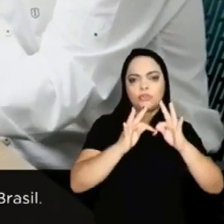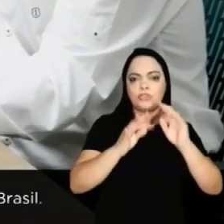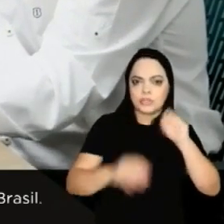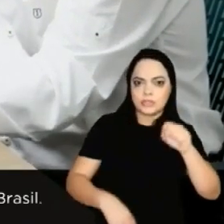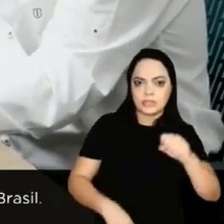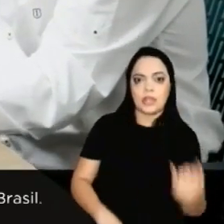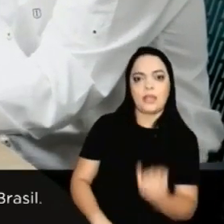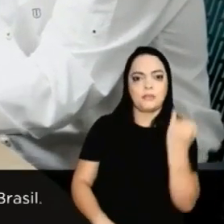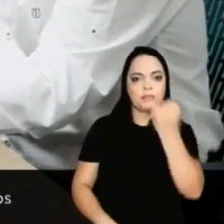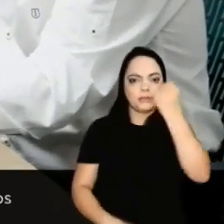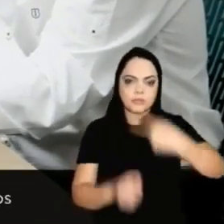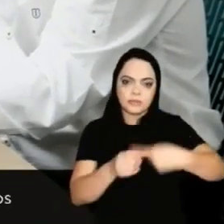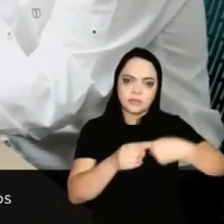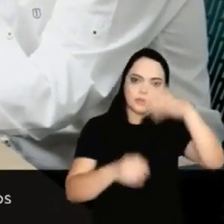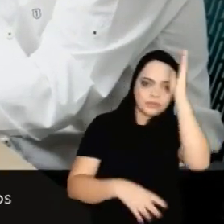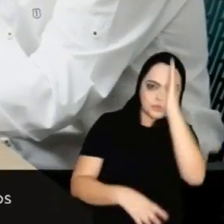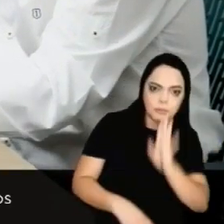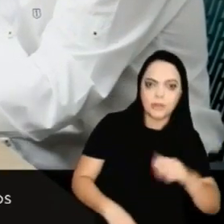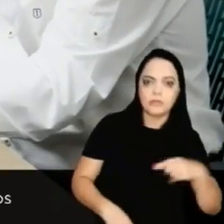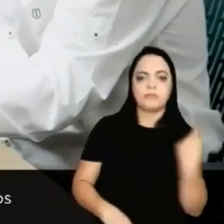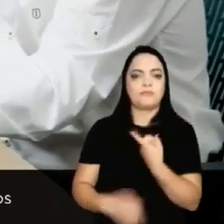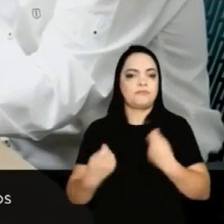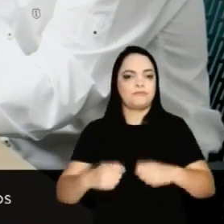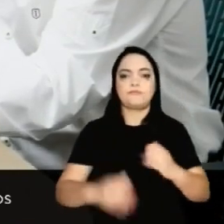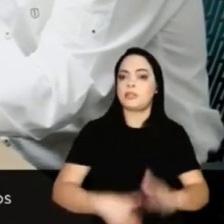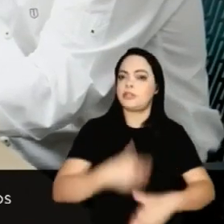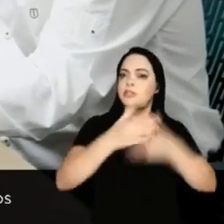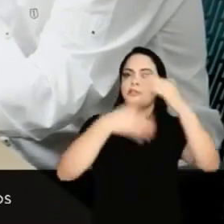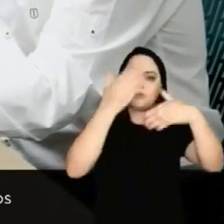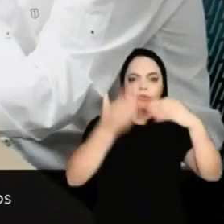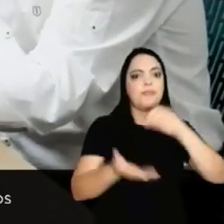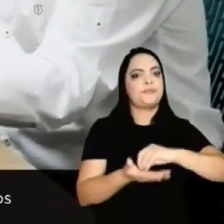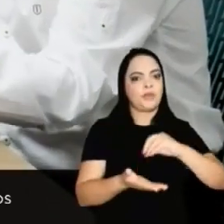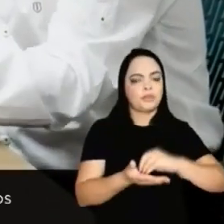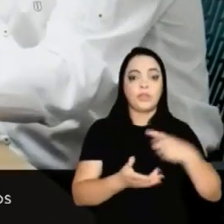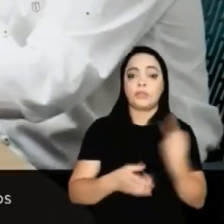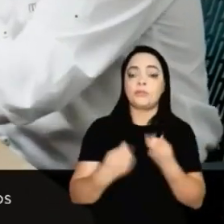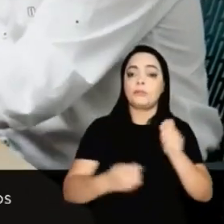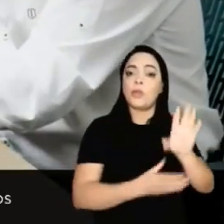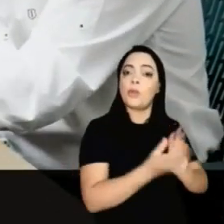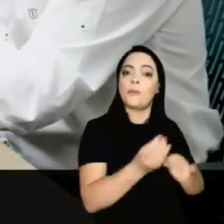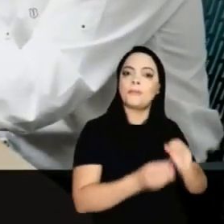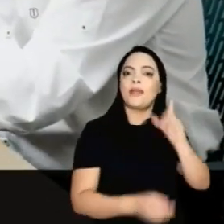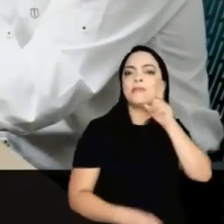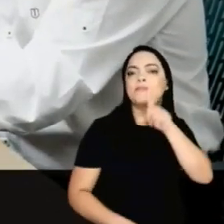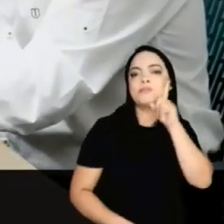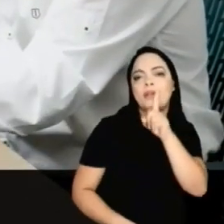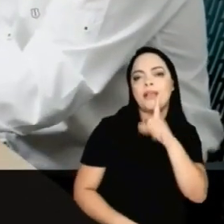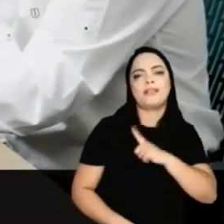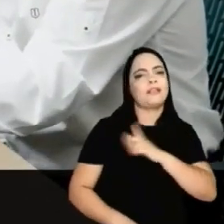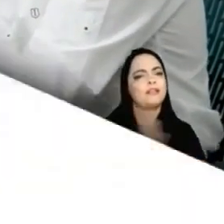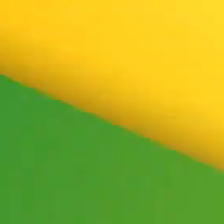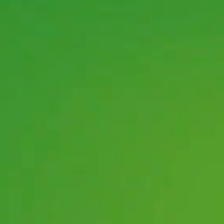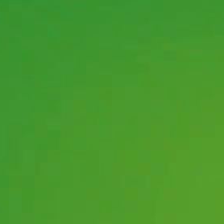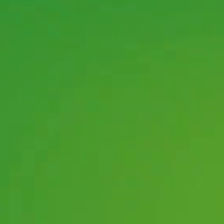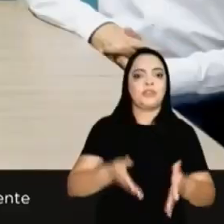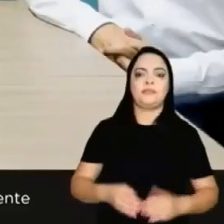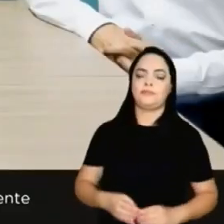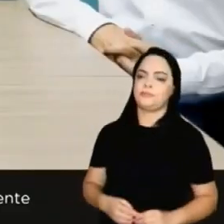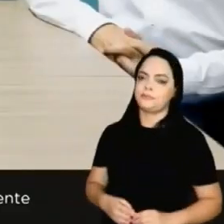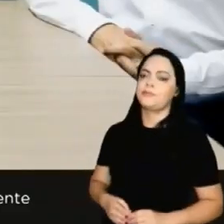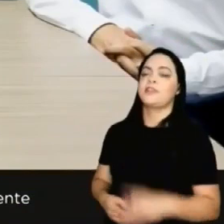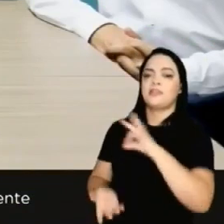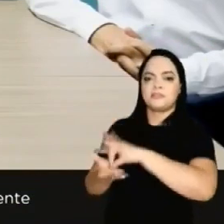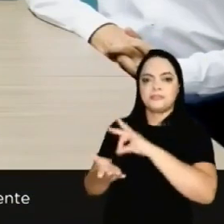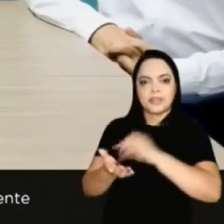é fundamental para o Brasil Nós precisamos desenvolver muito Pegar como exemplo os Estados Unidos, que estão anos luz na nossa frente Isso